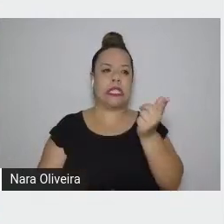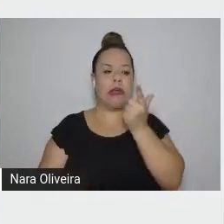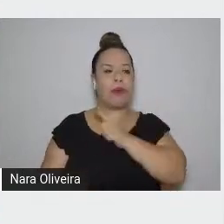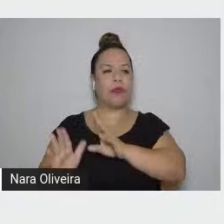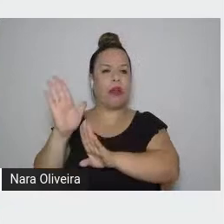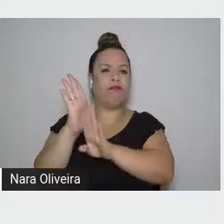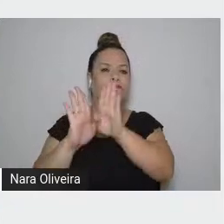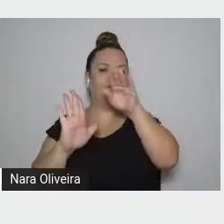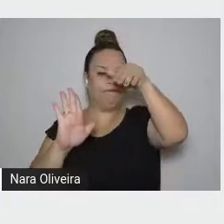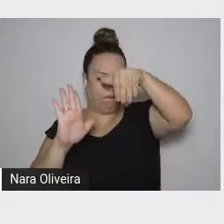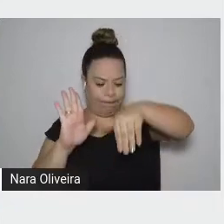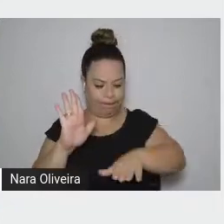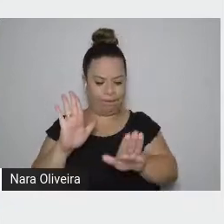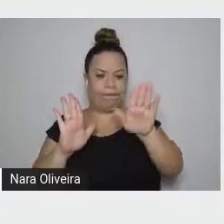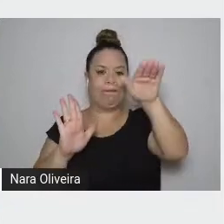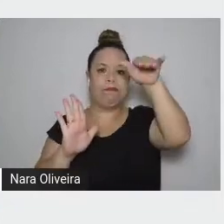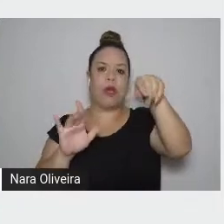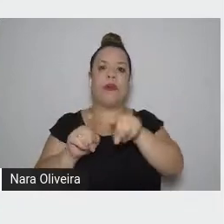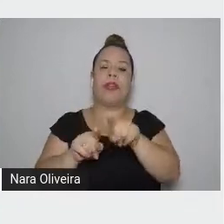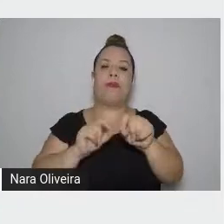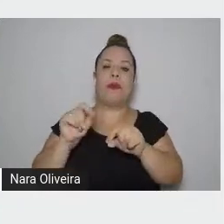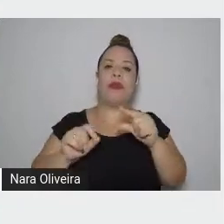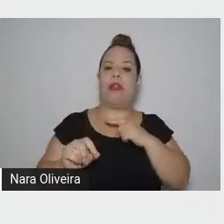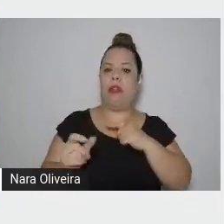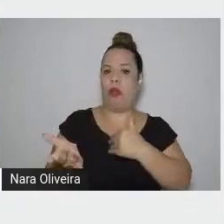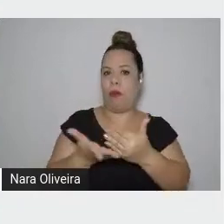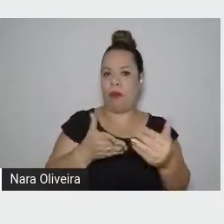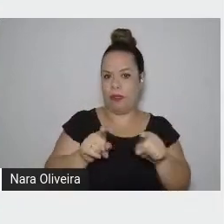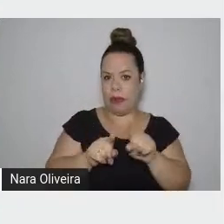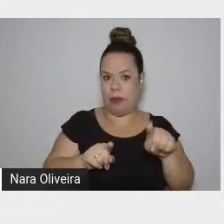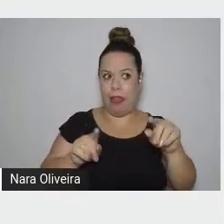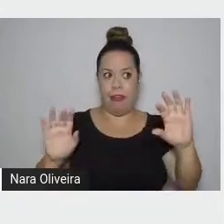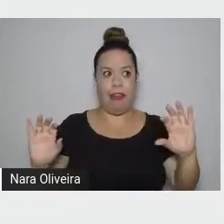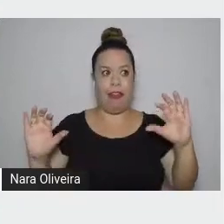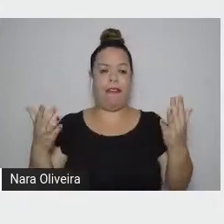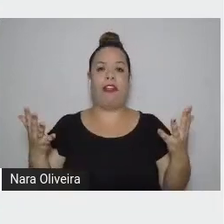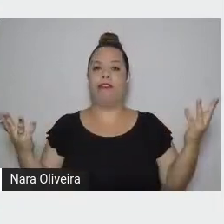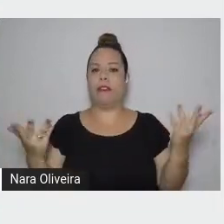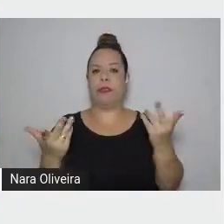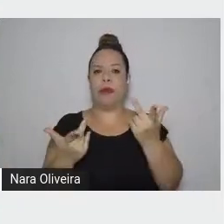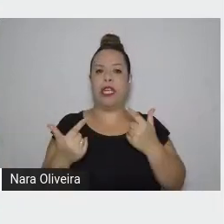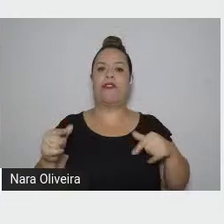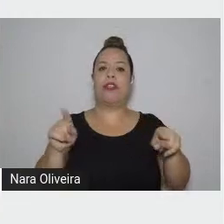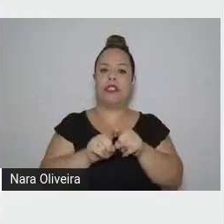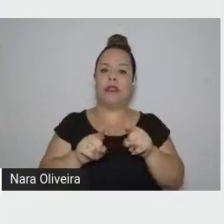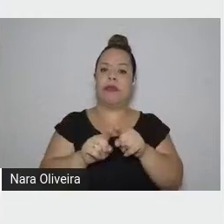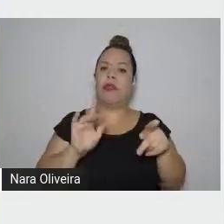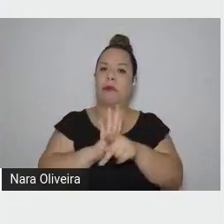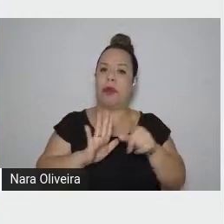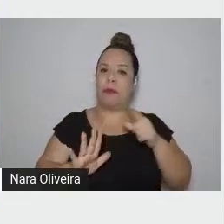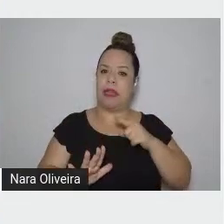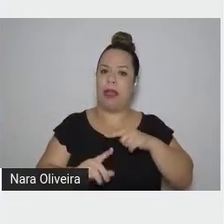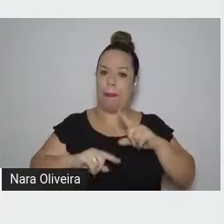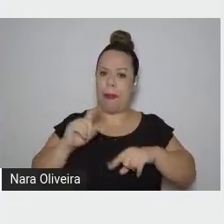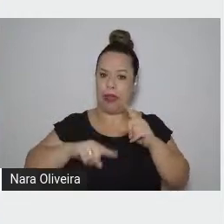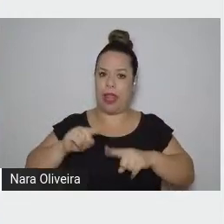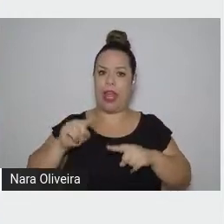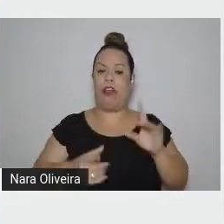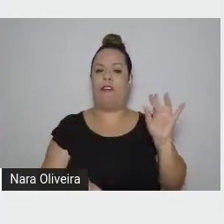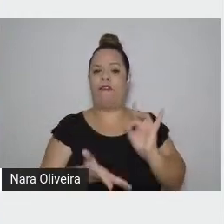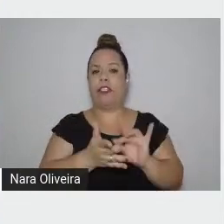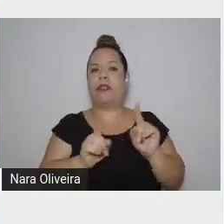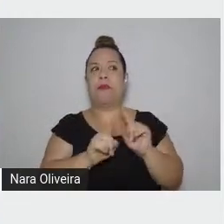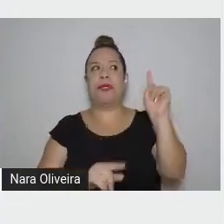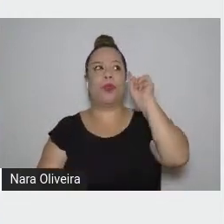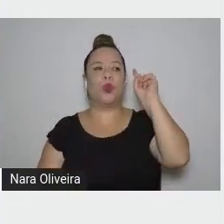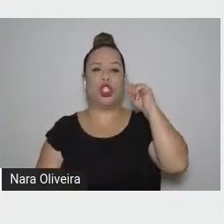pela introdução de eventos fantásticos na termo oficial ou cotidiana e, sobretudo,